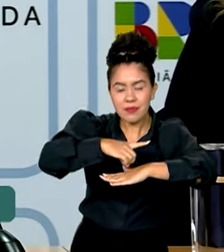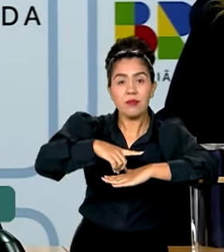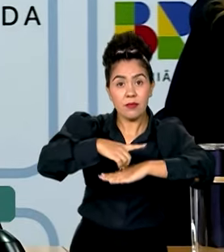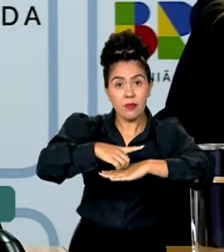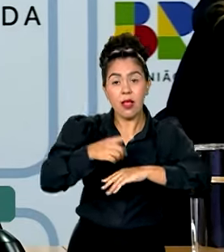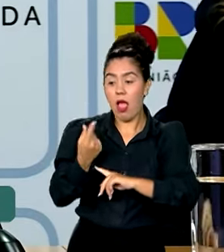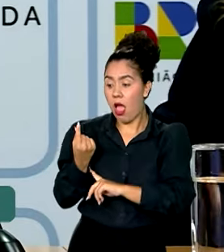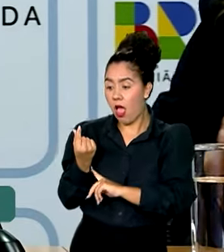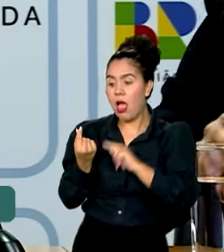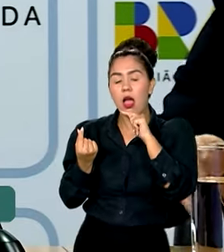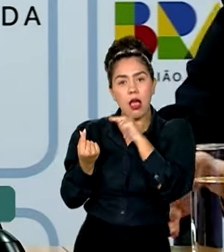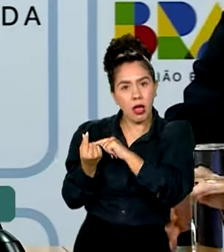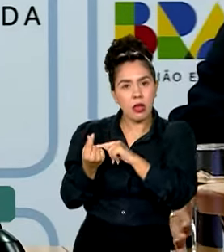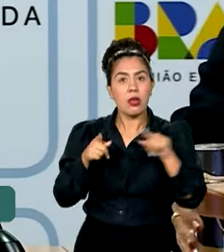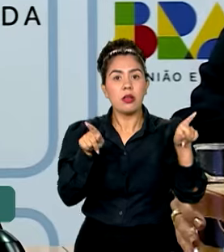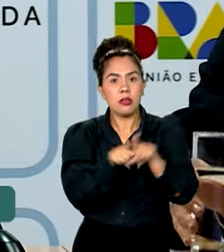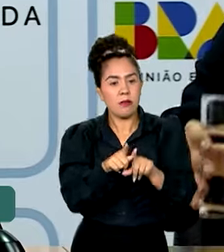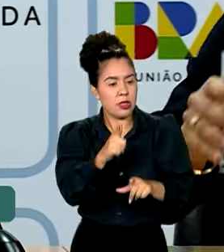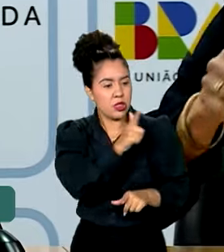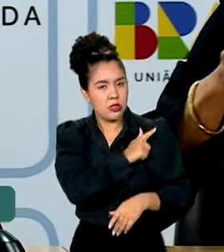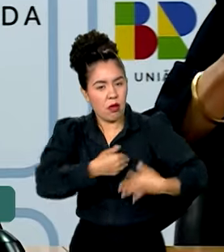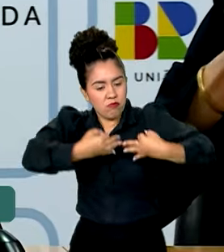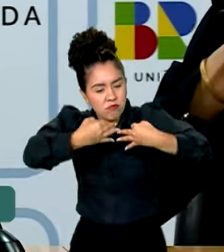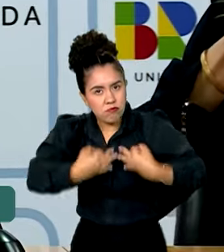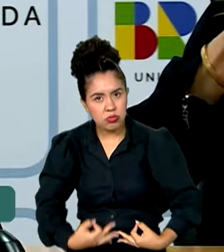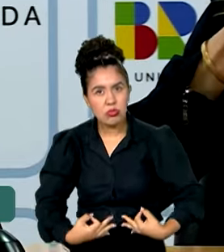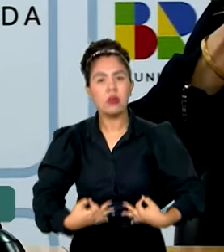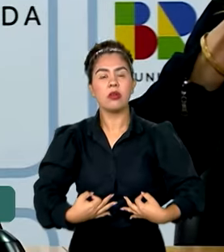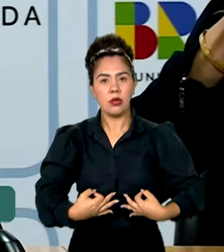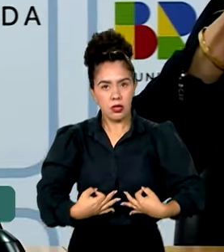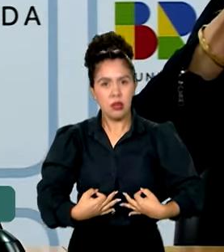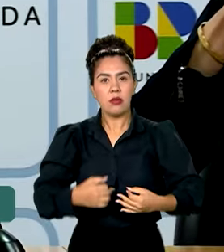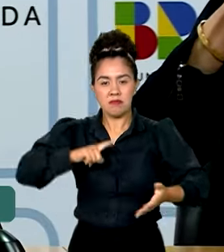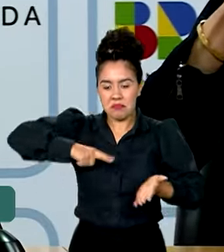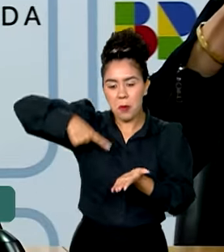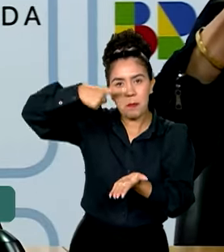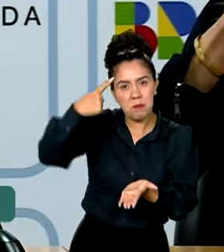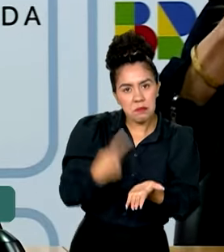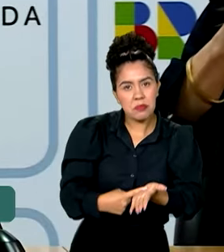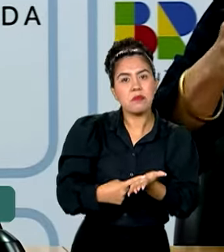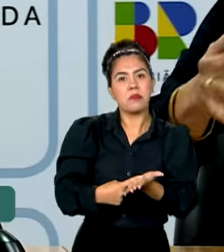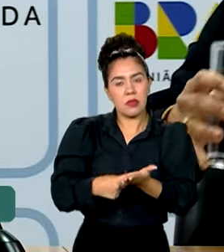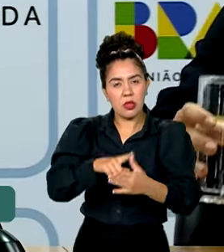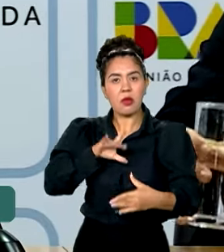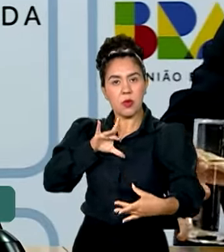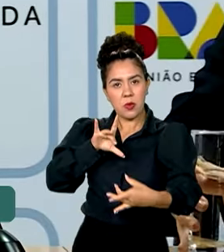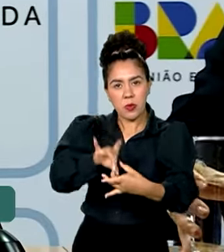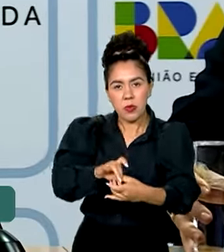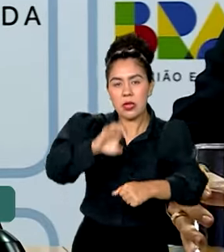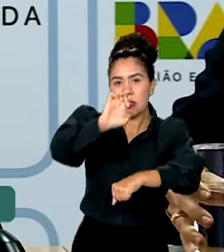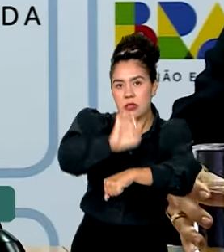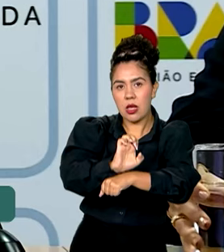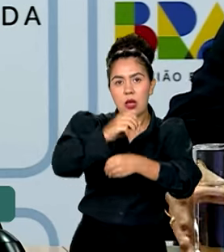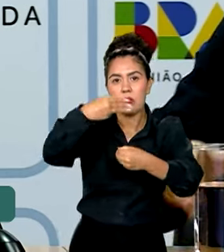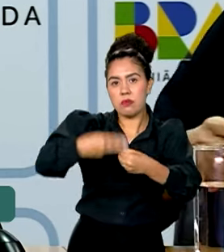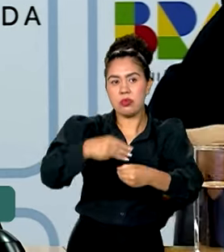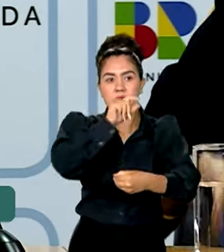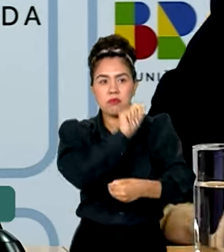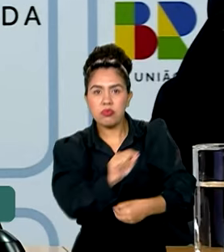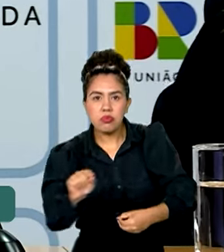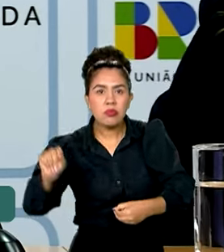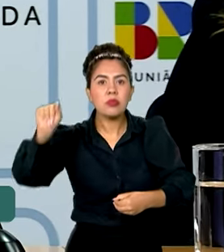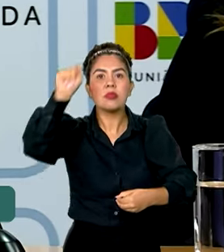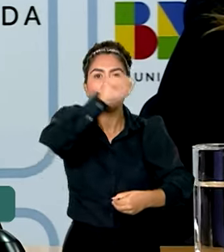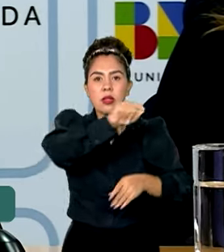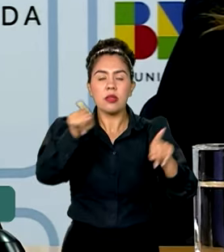recurso e gestão adequada de forma pactuada com estados e municípios e dentro de uma visão